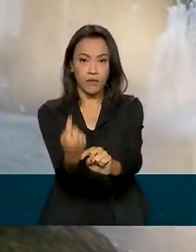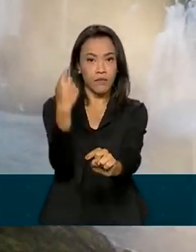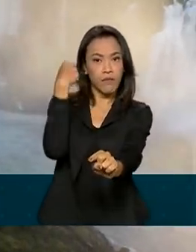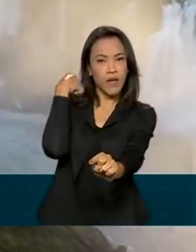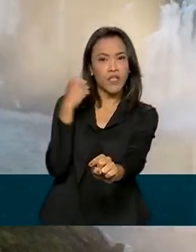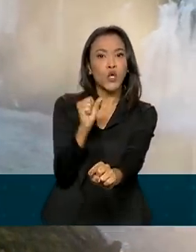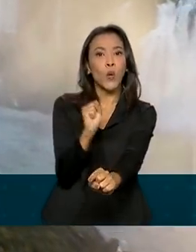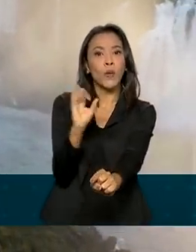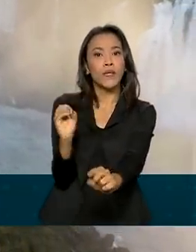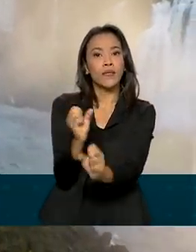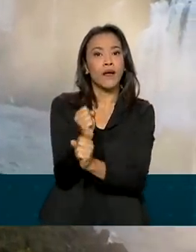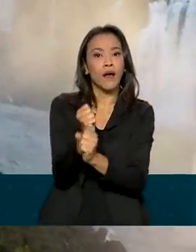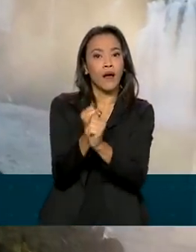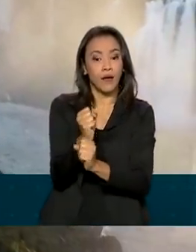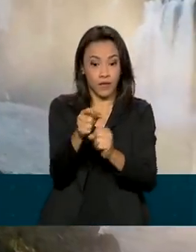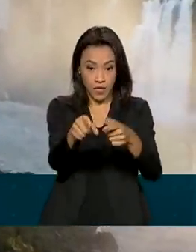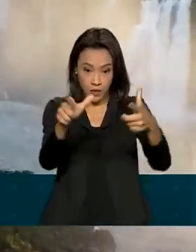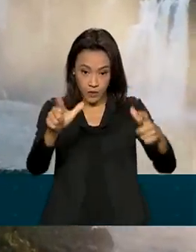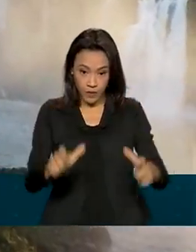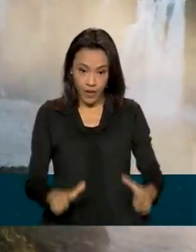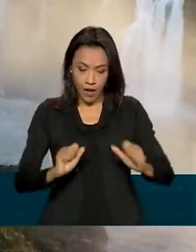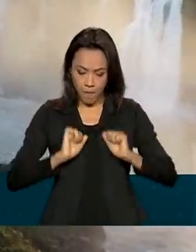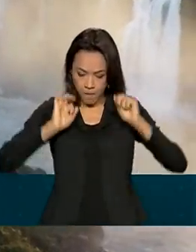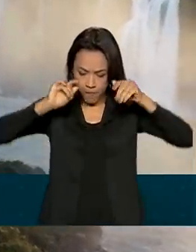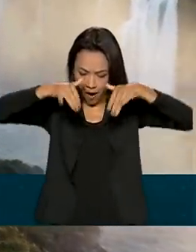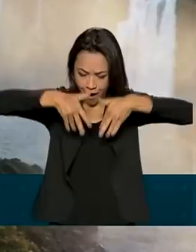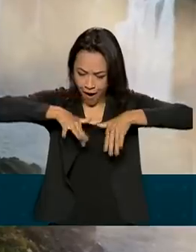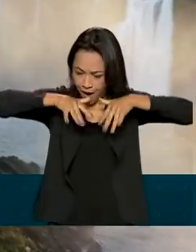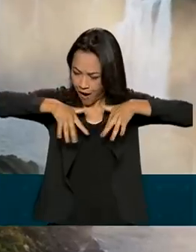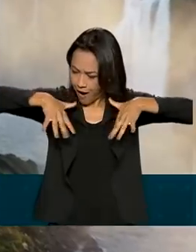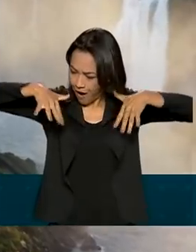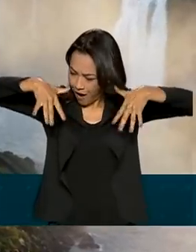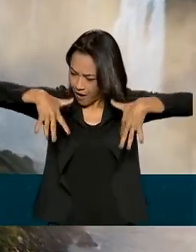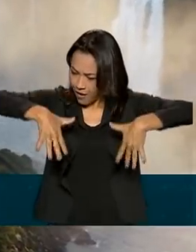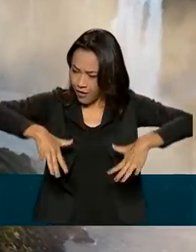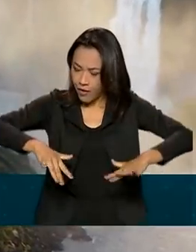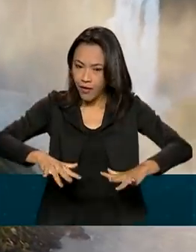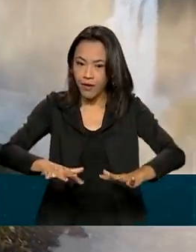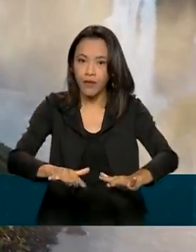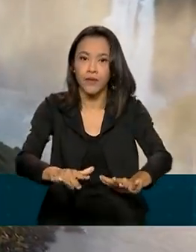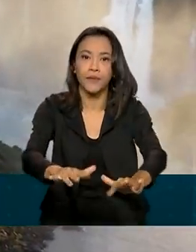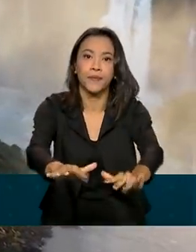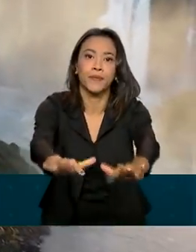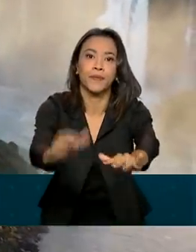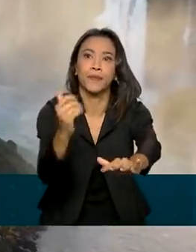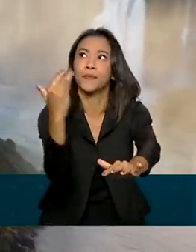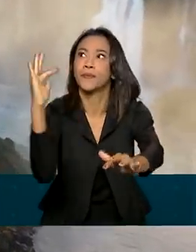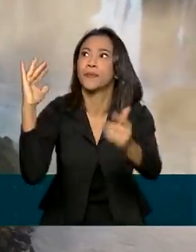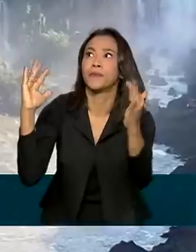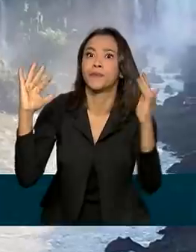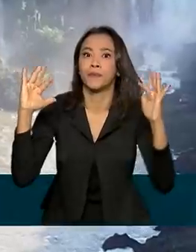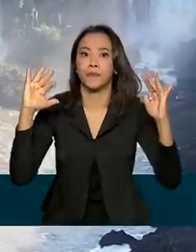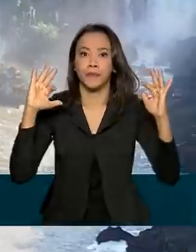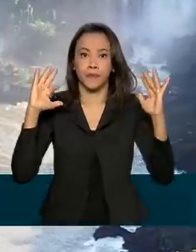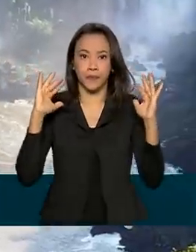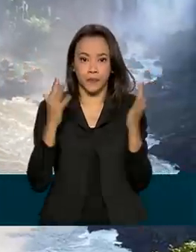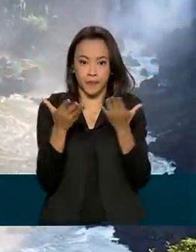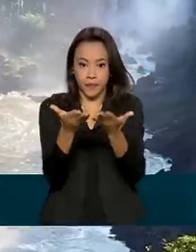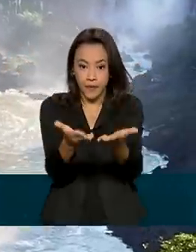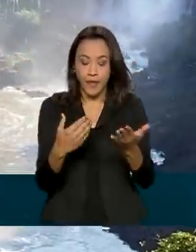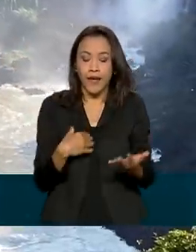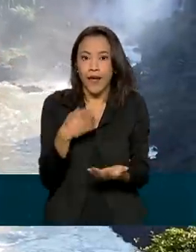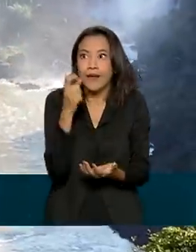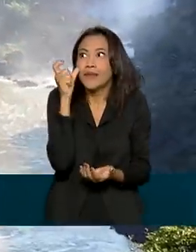anos, o Parque Nacional do Iguaçu é a maior reserva remanescente de mata atlântica da região. A principal